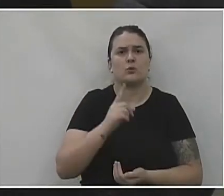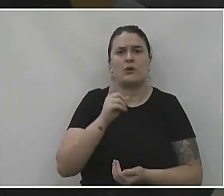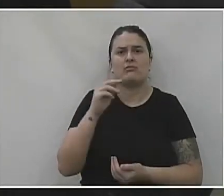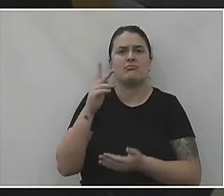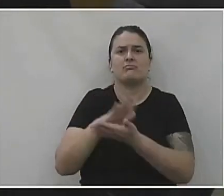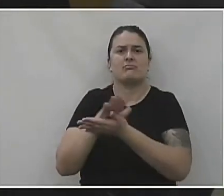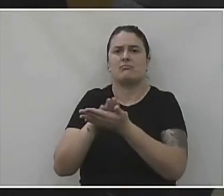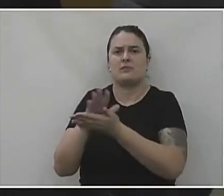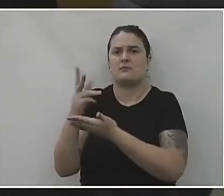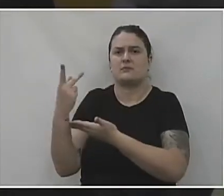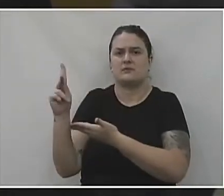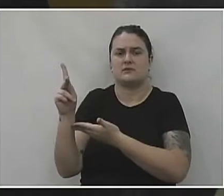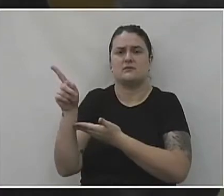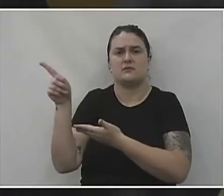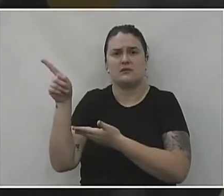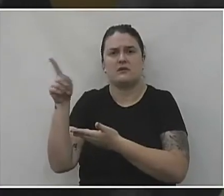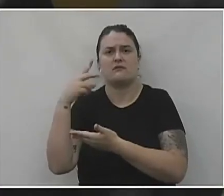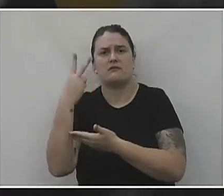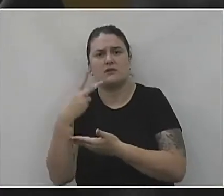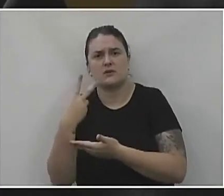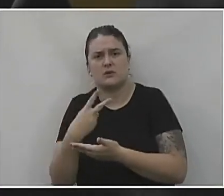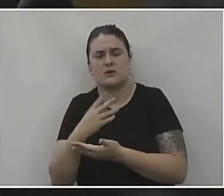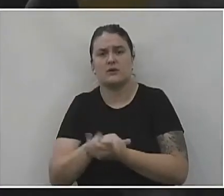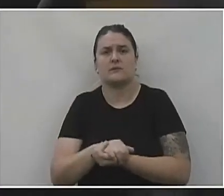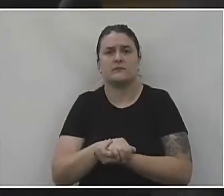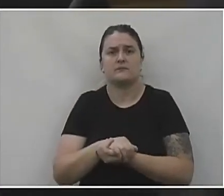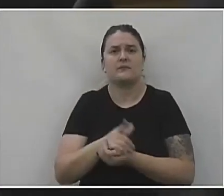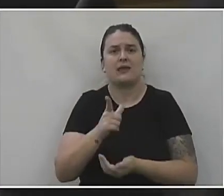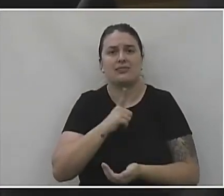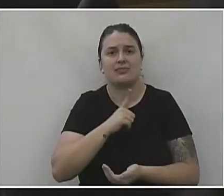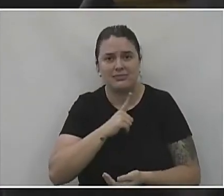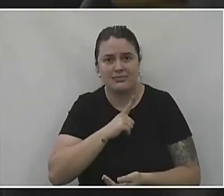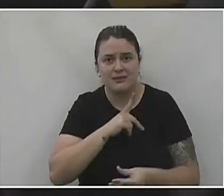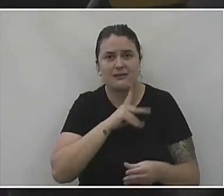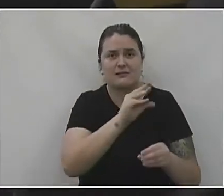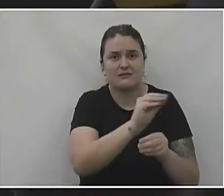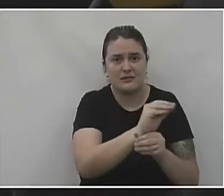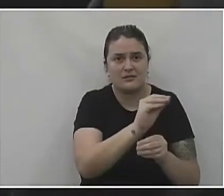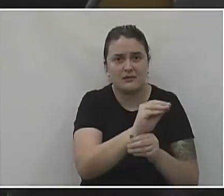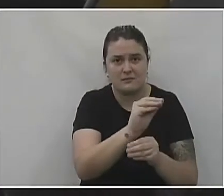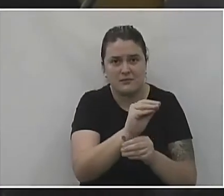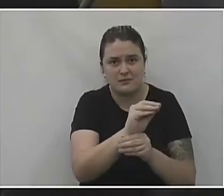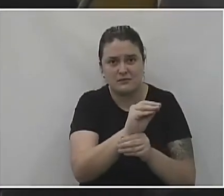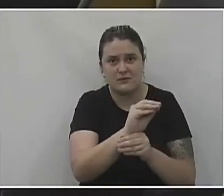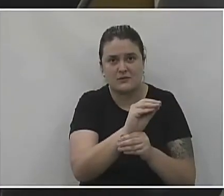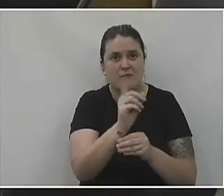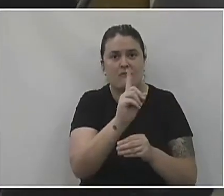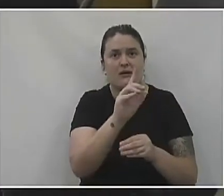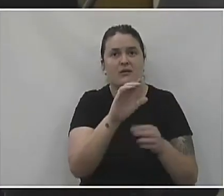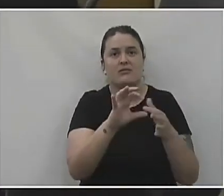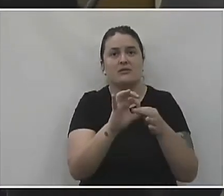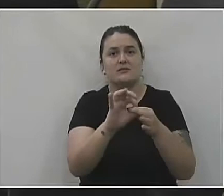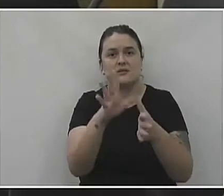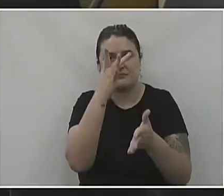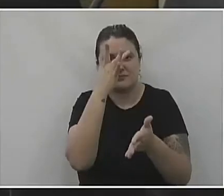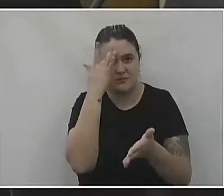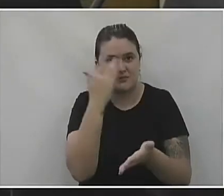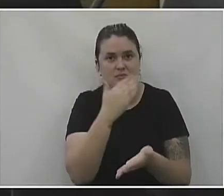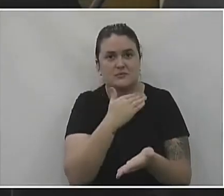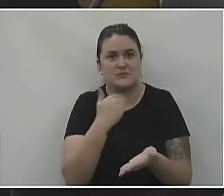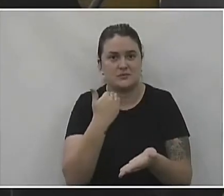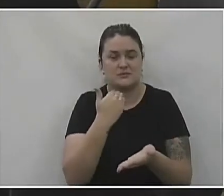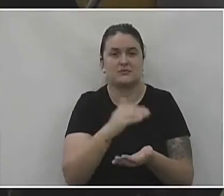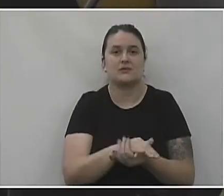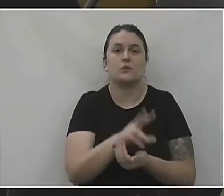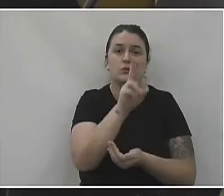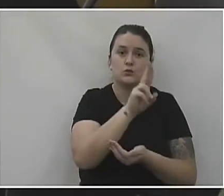nada que o senhor é a nobre vereadora, né? Ah, tá. Então, assim, existe um tratamento? Existe. Você não vai deixar a pessoa morrer, certo? É lógico.